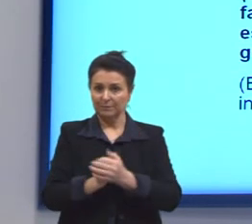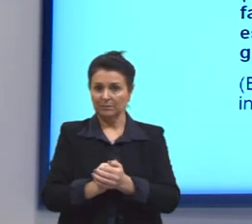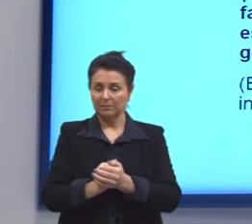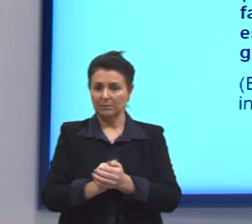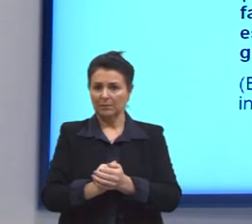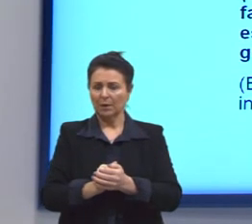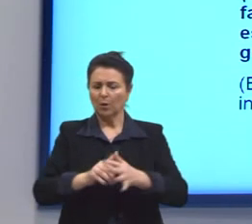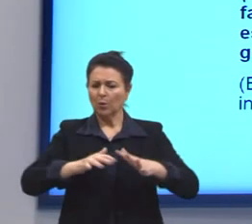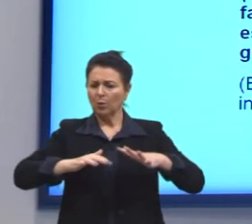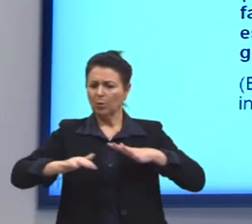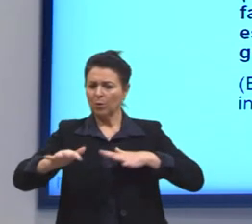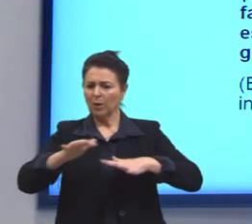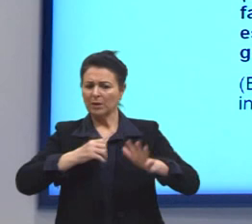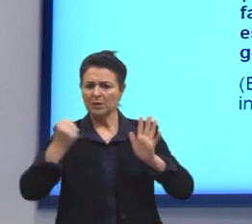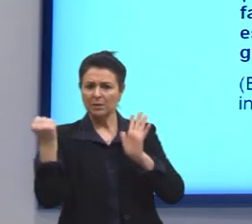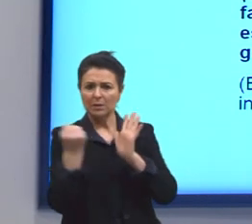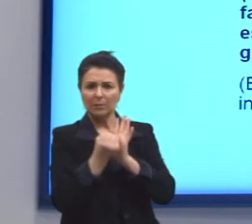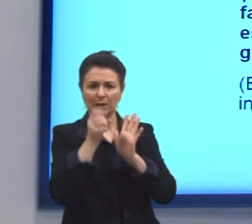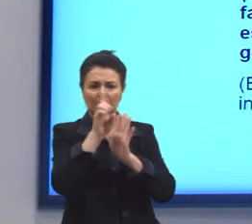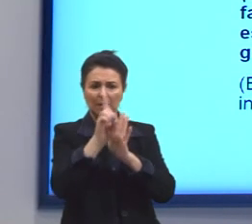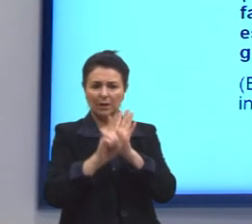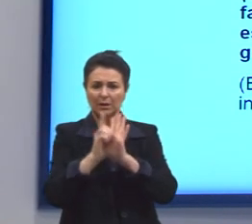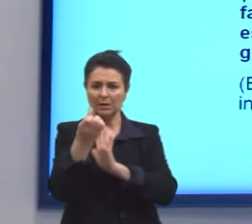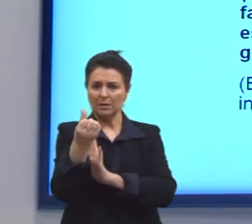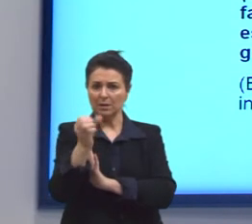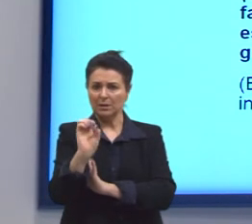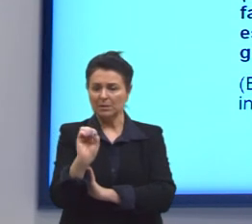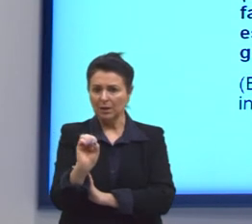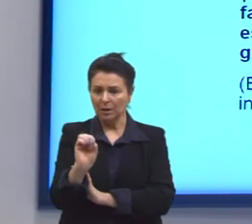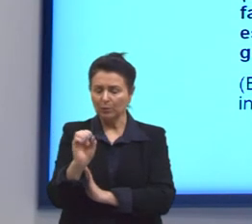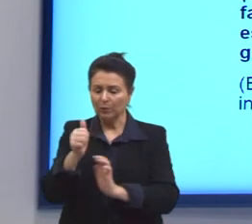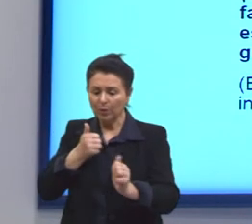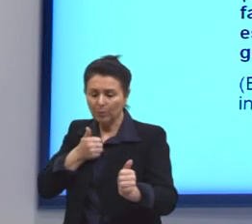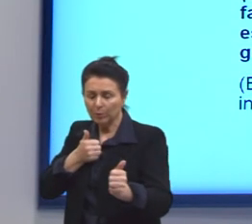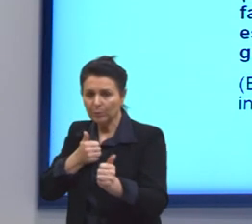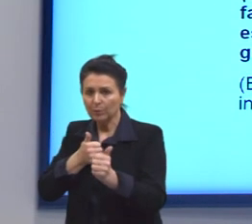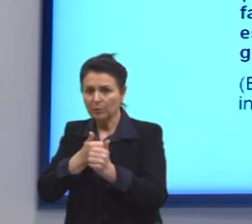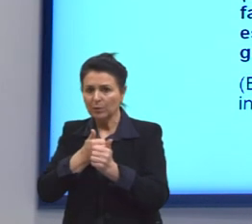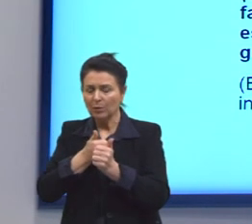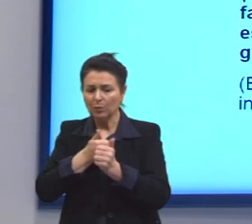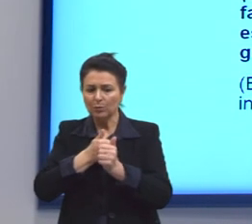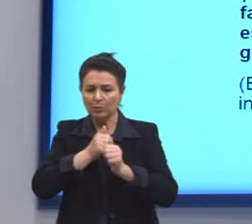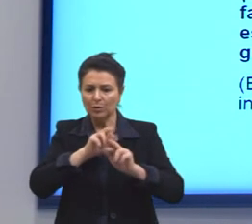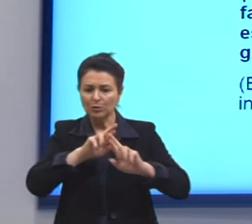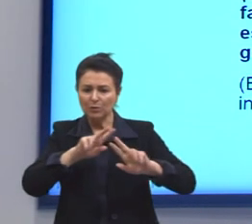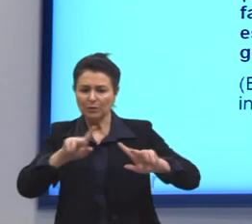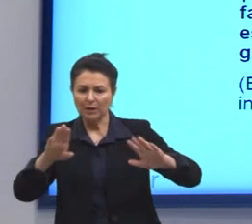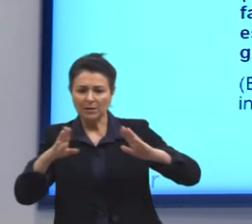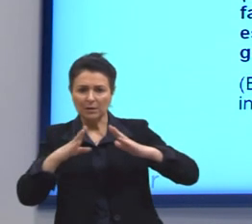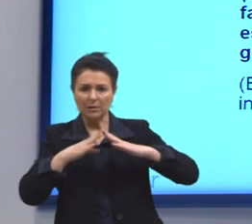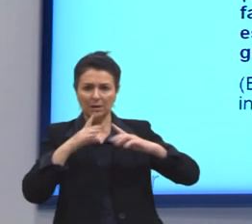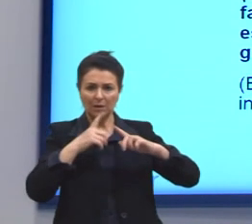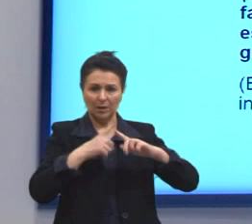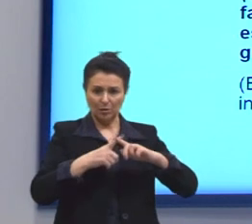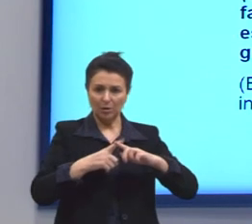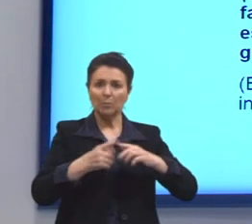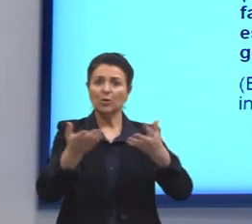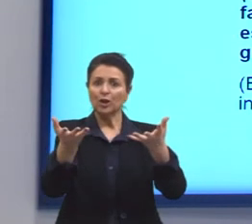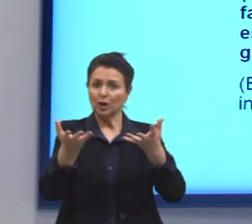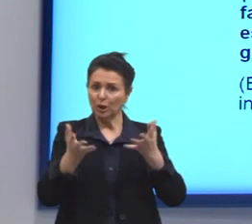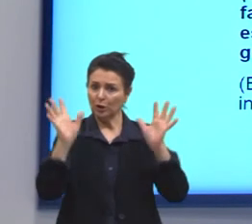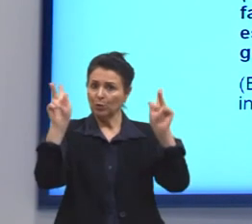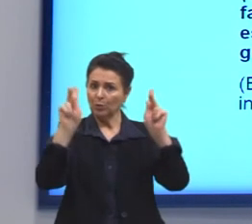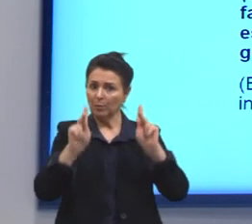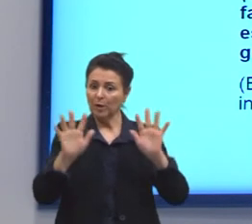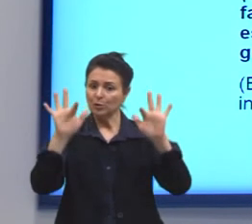atos simbólicos da década de 60 foi a aproximação entre diversas igrejas em favor da paz e